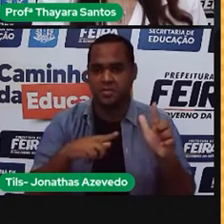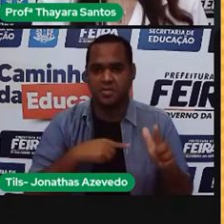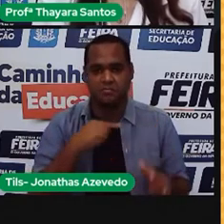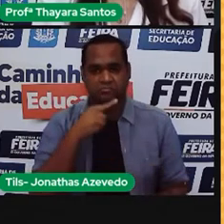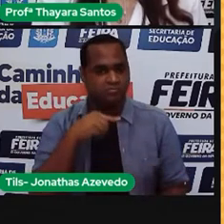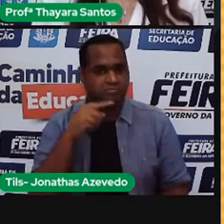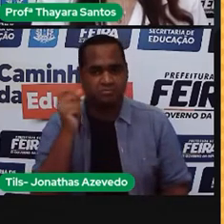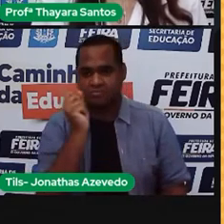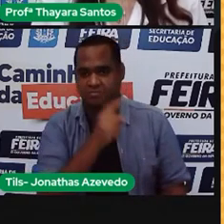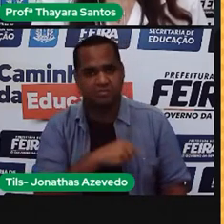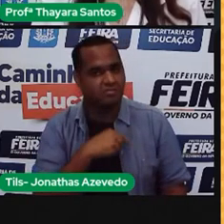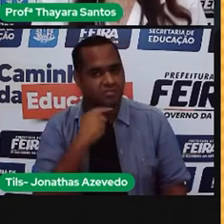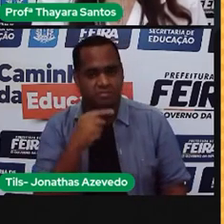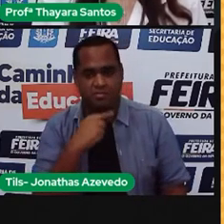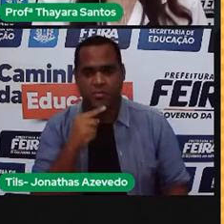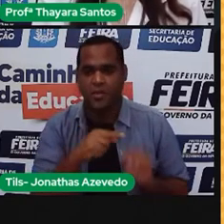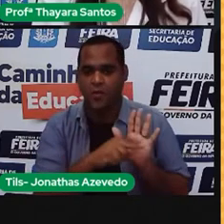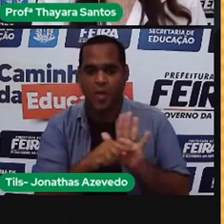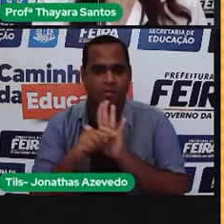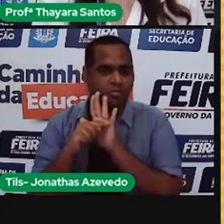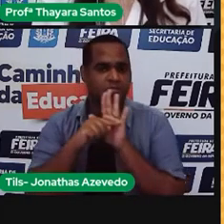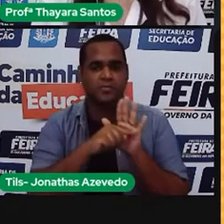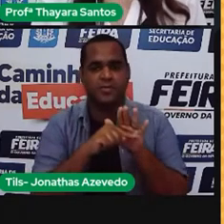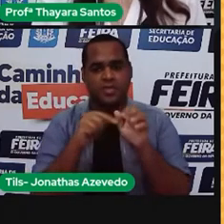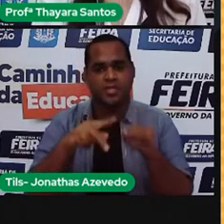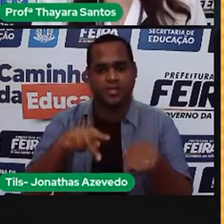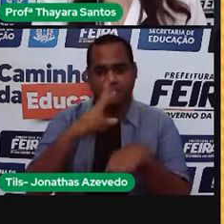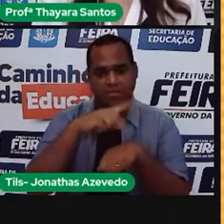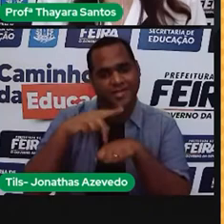capazes de atender o consumo de energia elétrica no país.